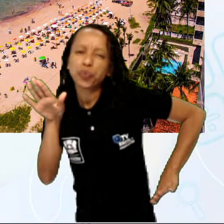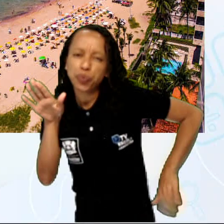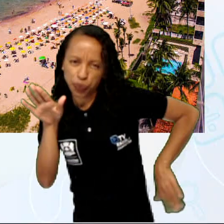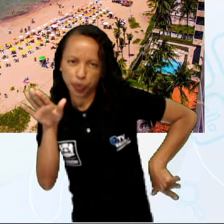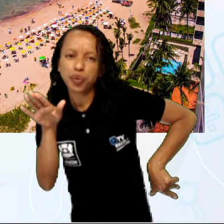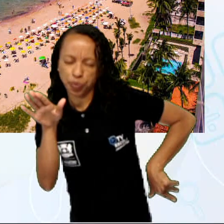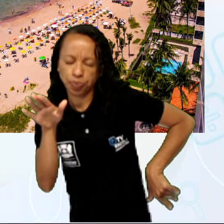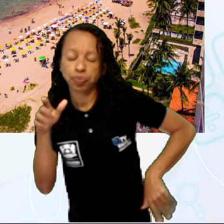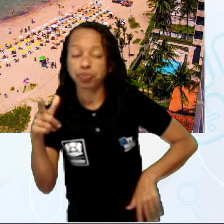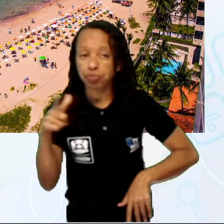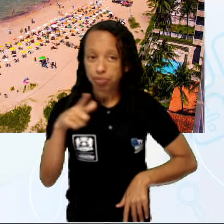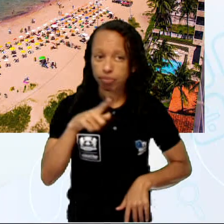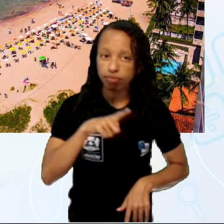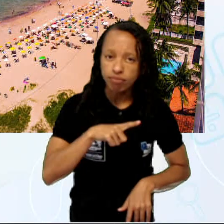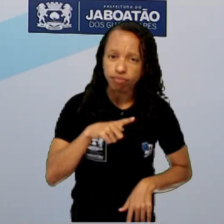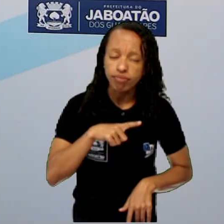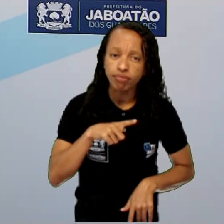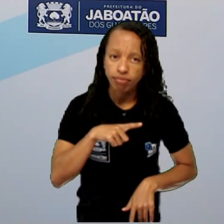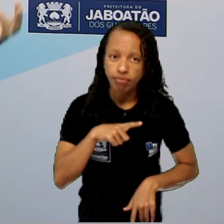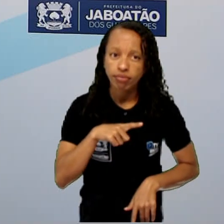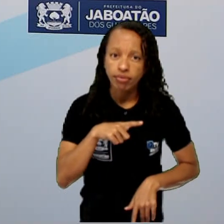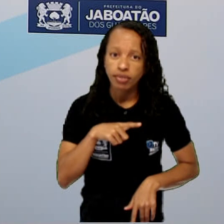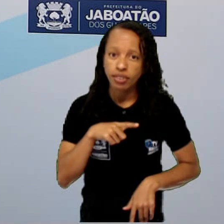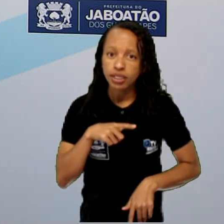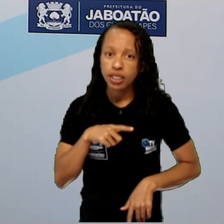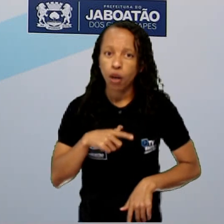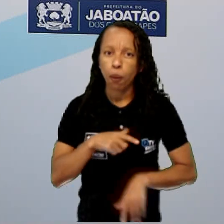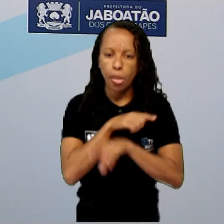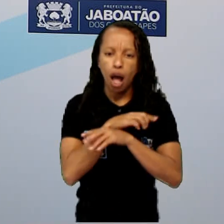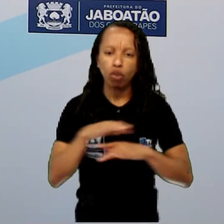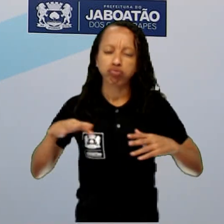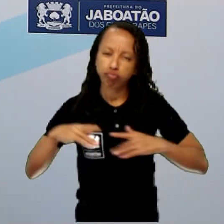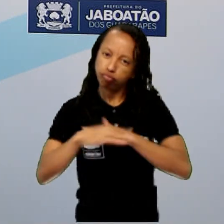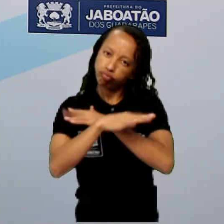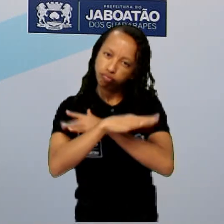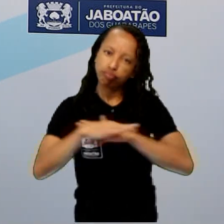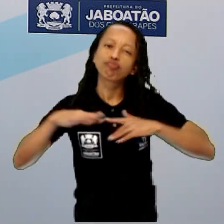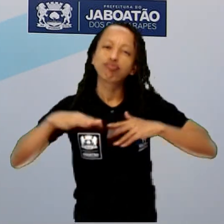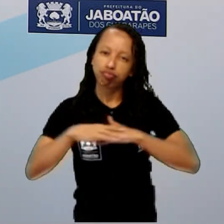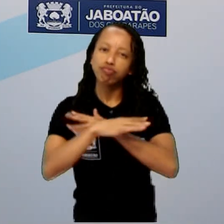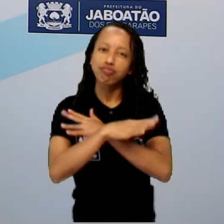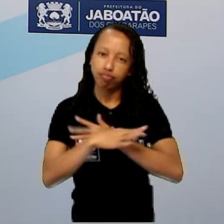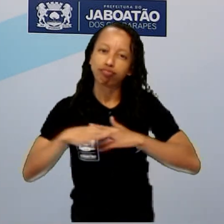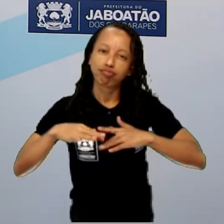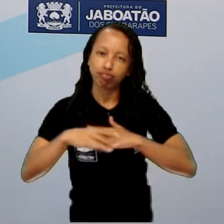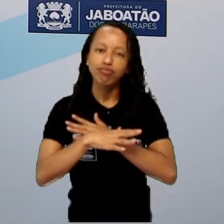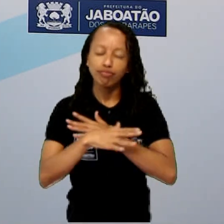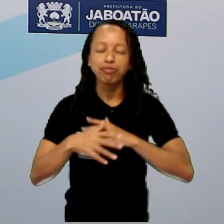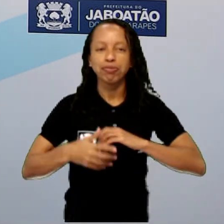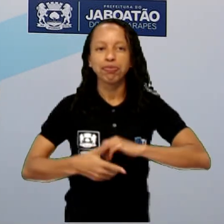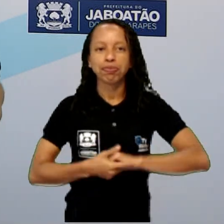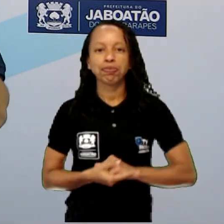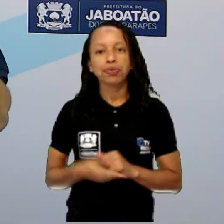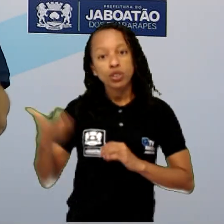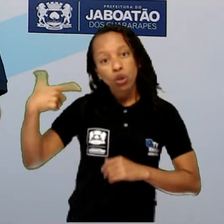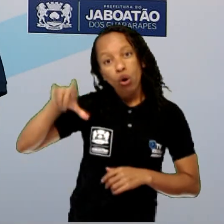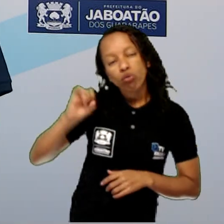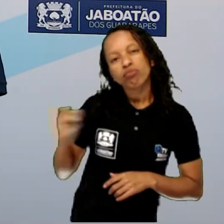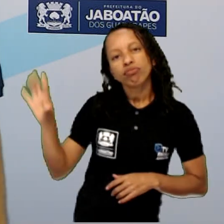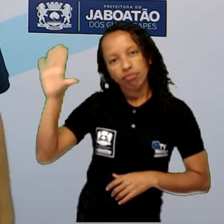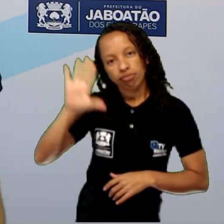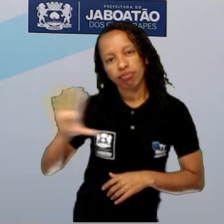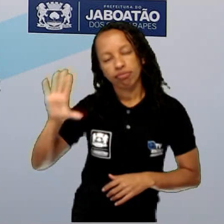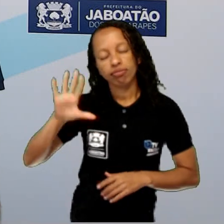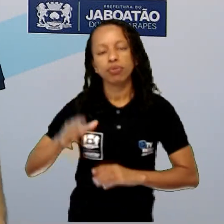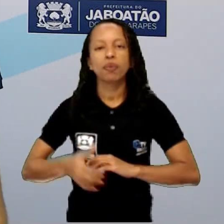Existe aí uma circulação maior de pessoas, como vocês estão vendo na imagem. Vamos ver uma outra imagem? Vamos lá.